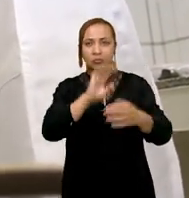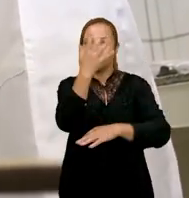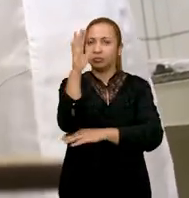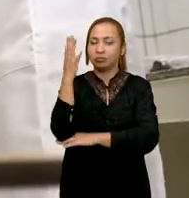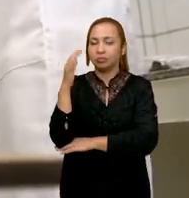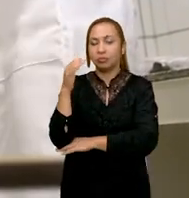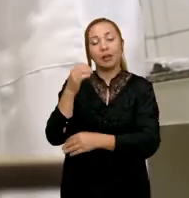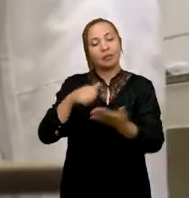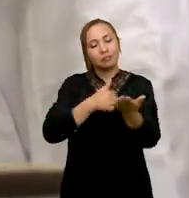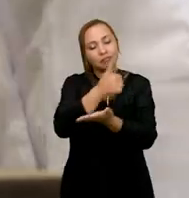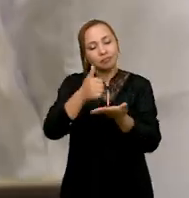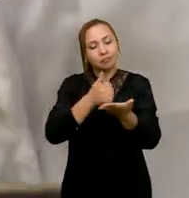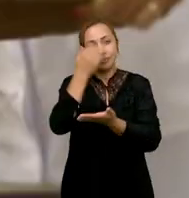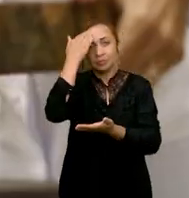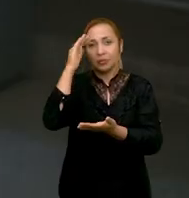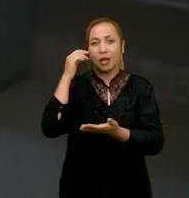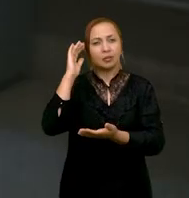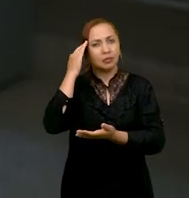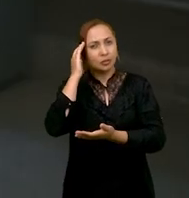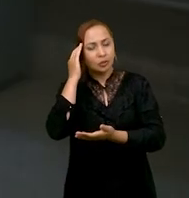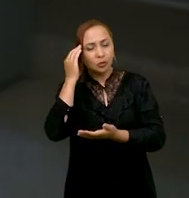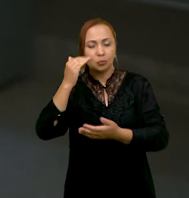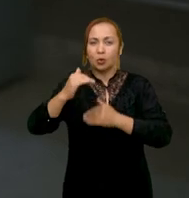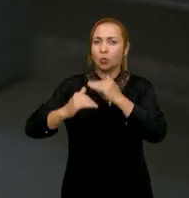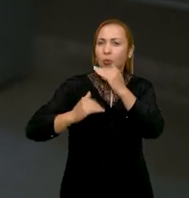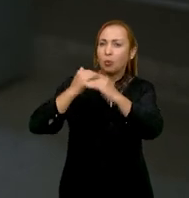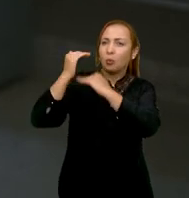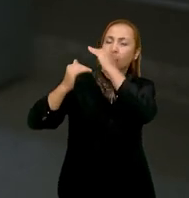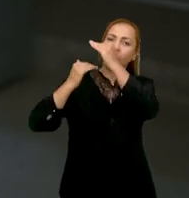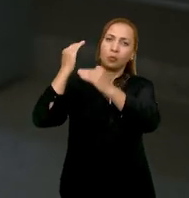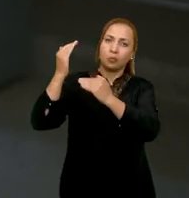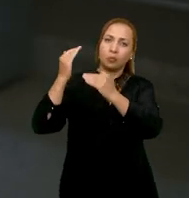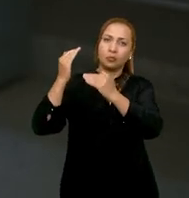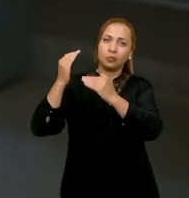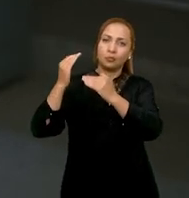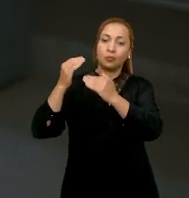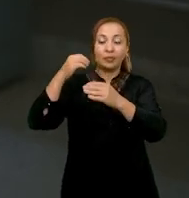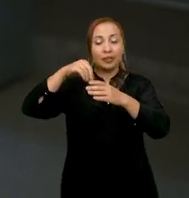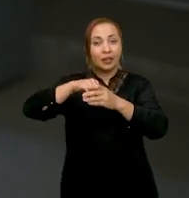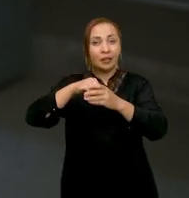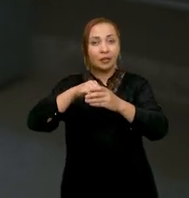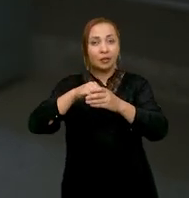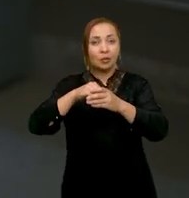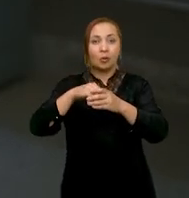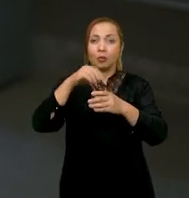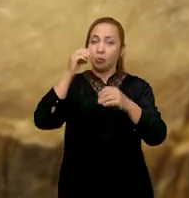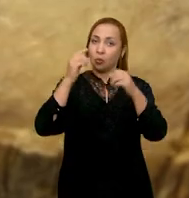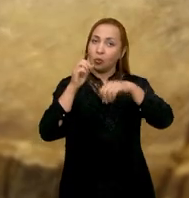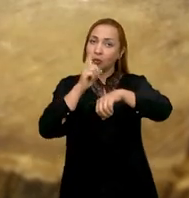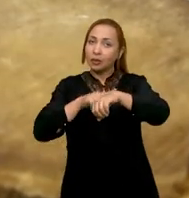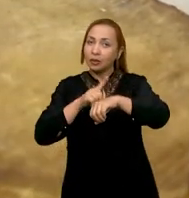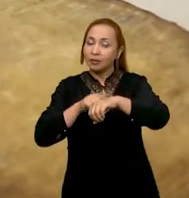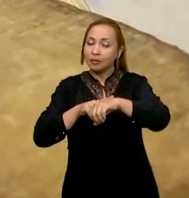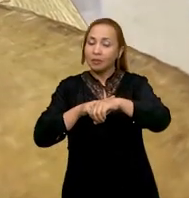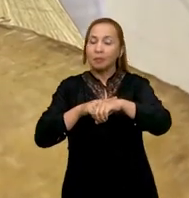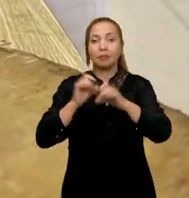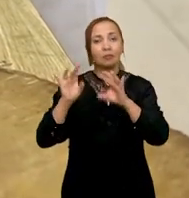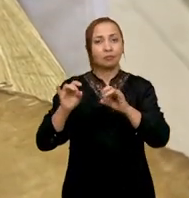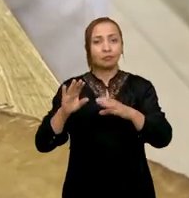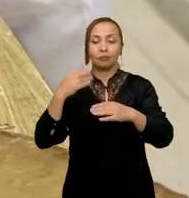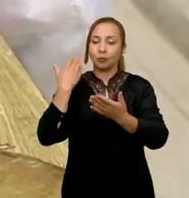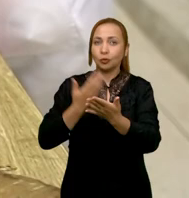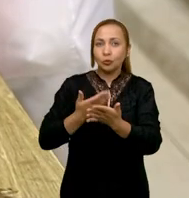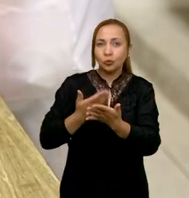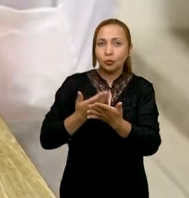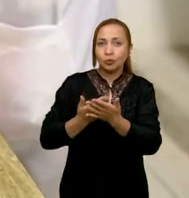para o entendimento dos anéis de crescimento. Essa área da ciência, a dendrochronologia, ela permite pegarmos, estudarmos os